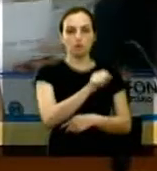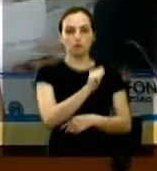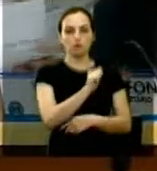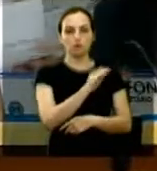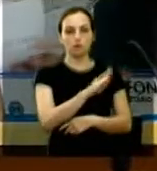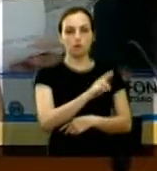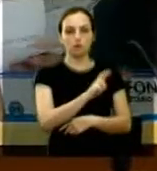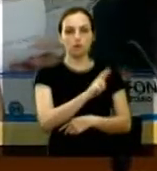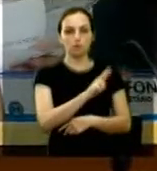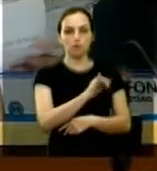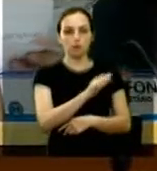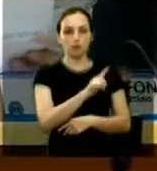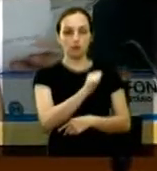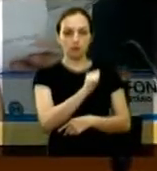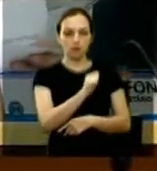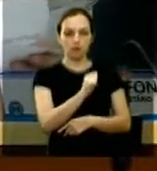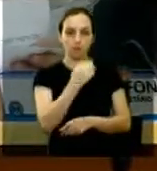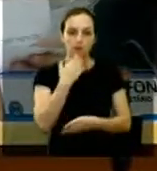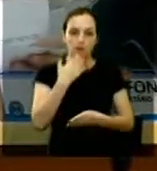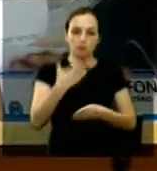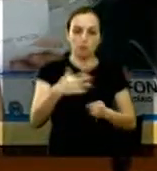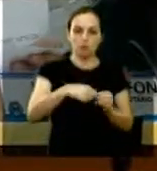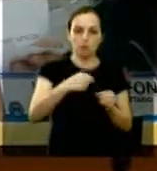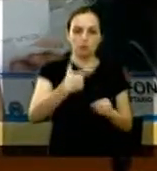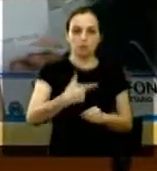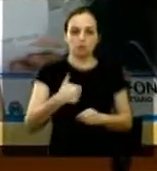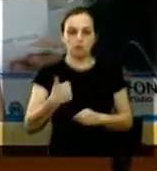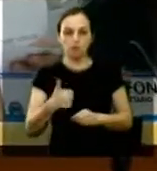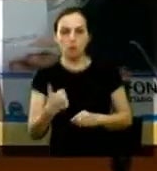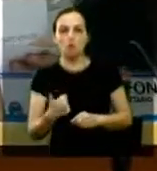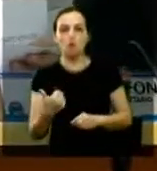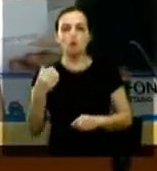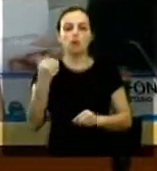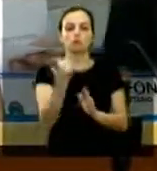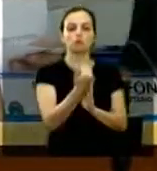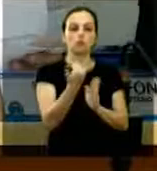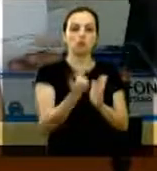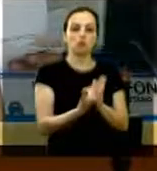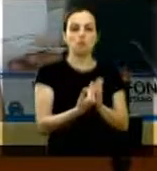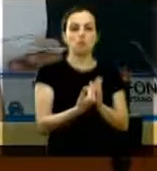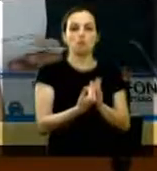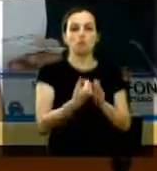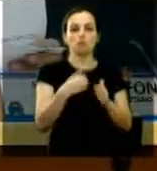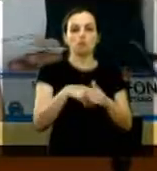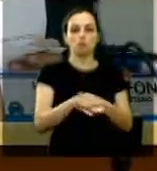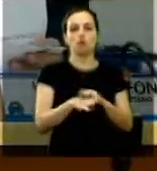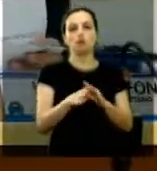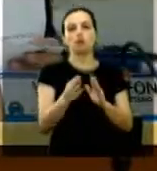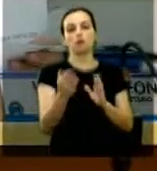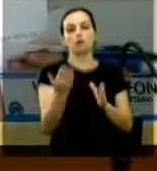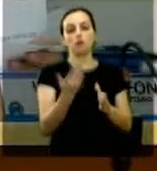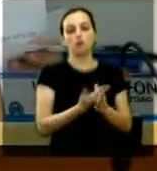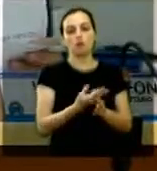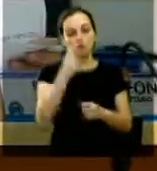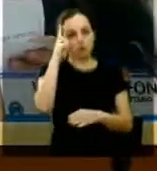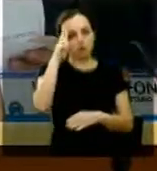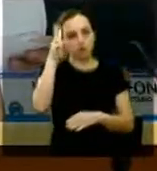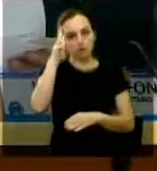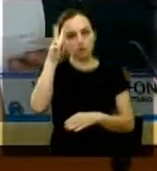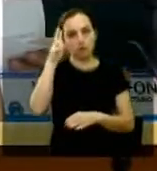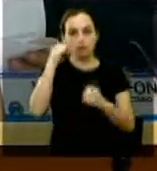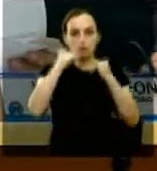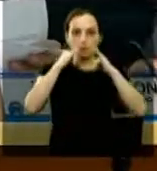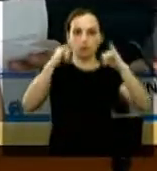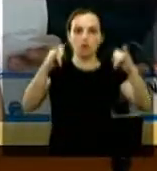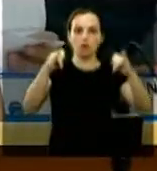Palombo e queiro no artigo 211-A do regimento interno que fica constatando nos anais desta casa de lei a